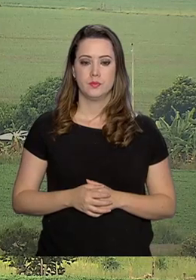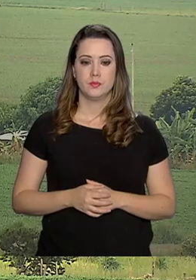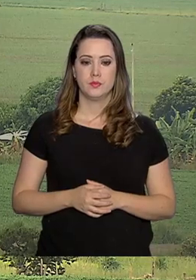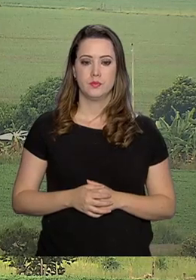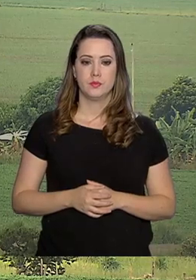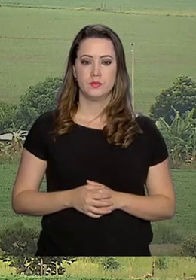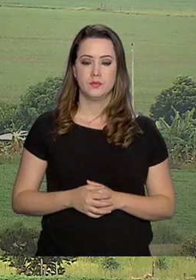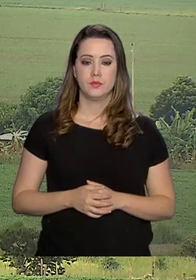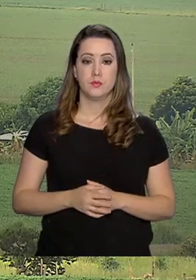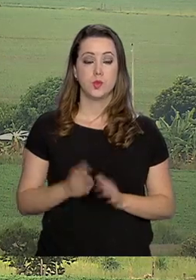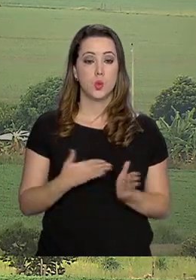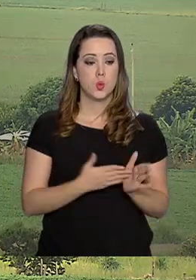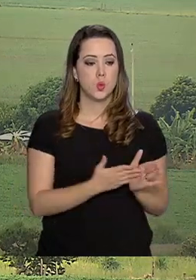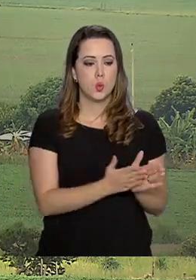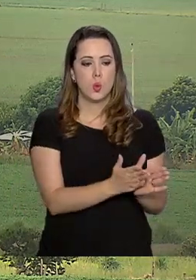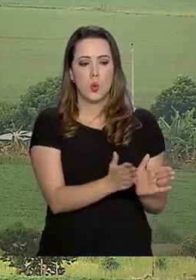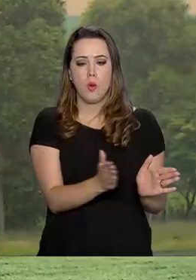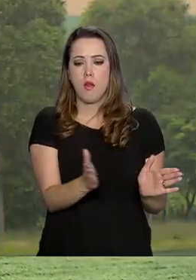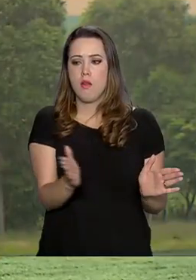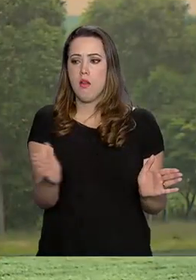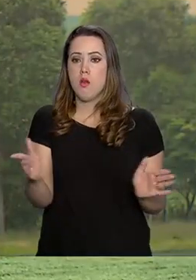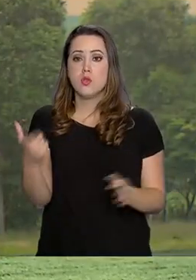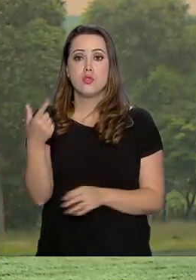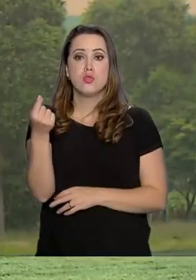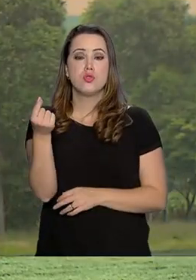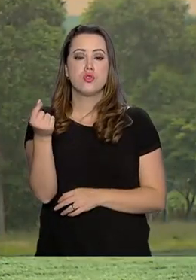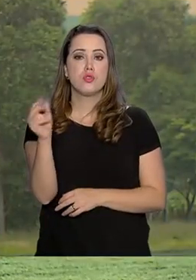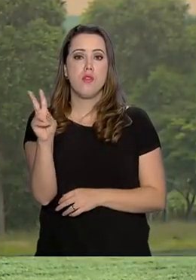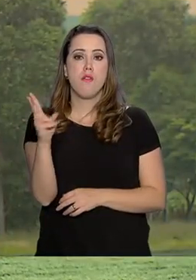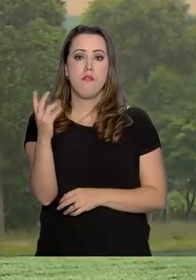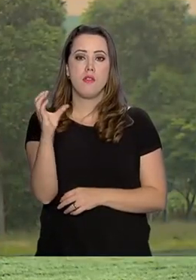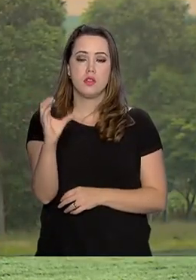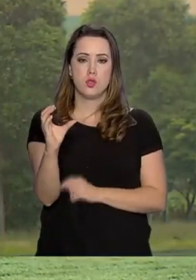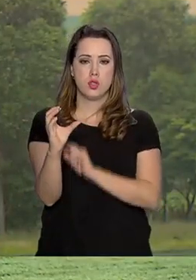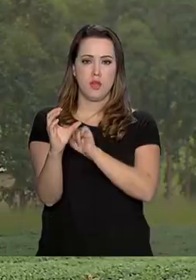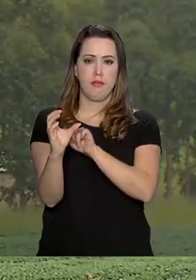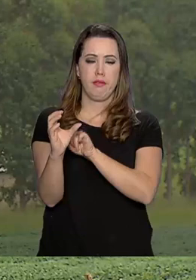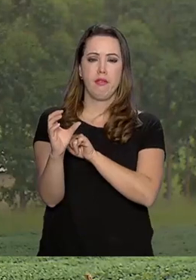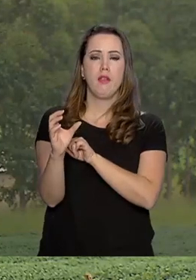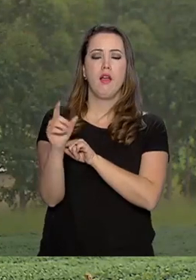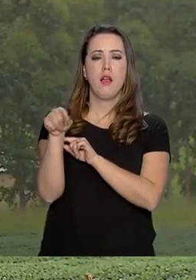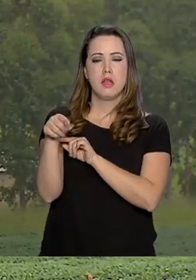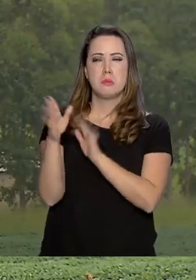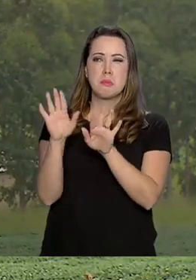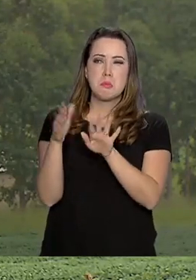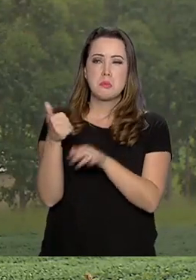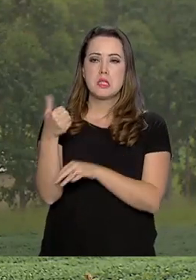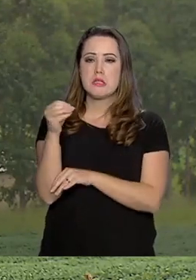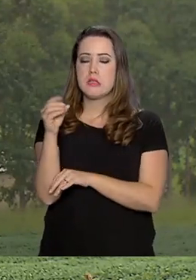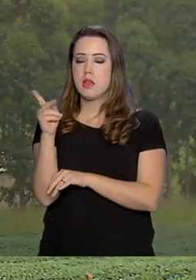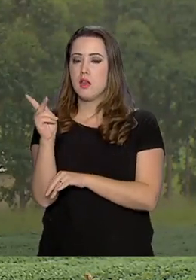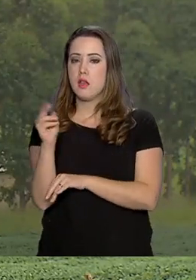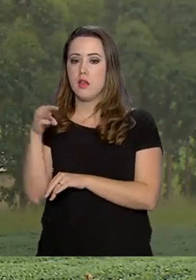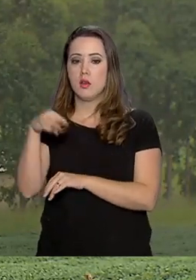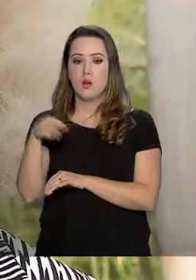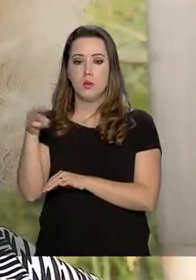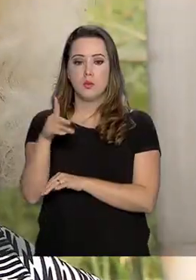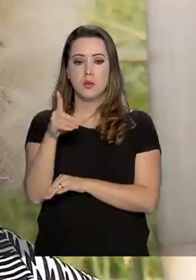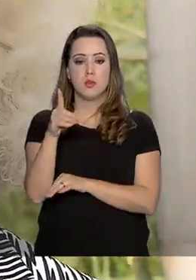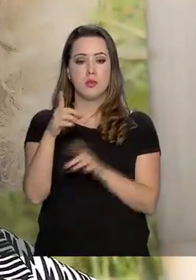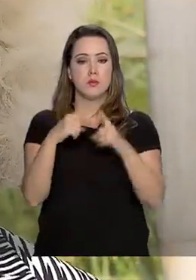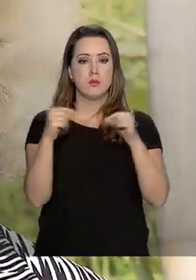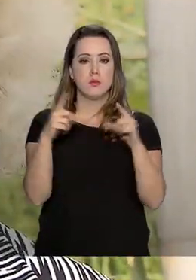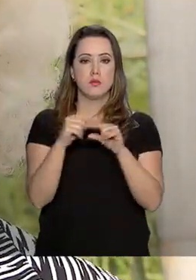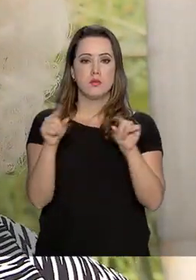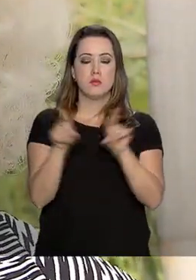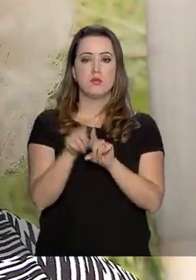Numa área de 20 hectares, nessa região de Planaltina de Goiás, a cerca de 100 quilômetros de Brasília, a